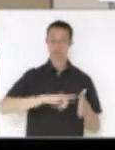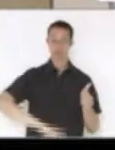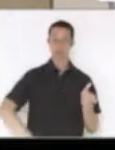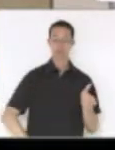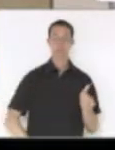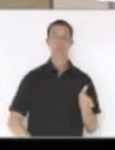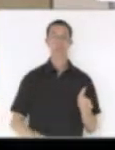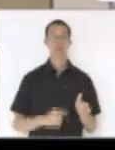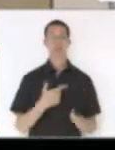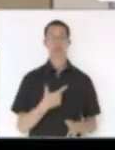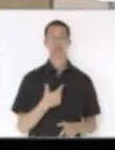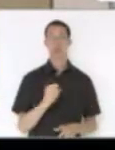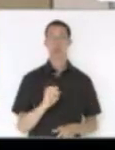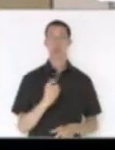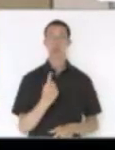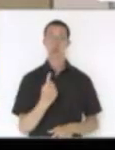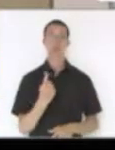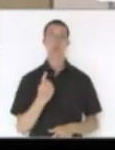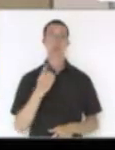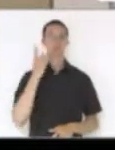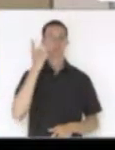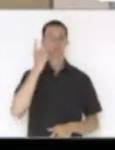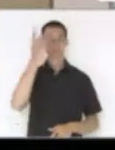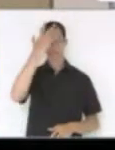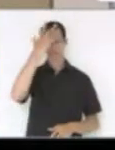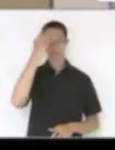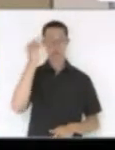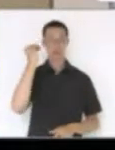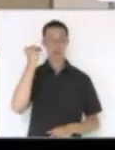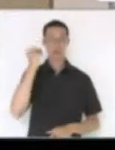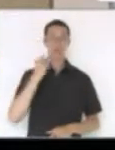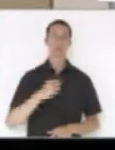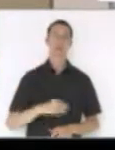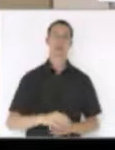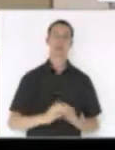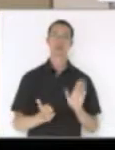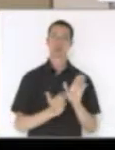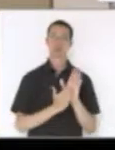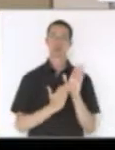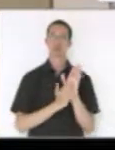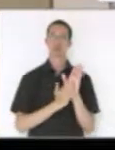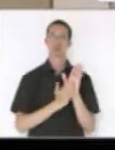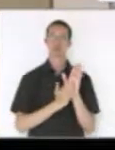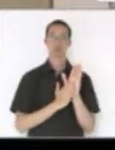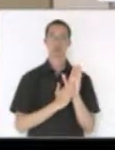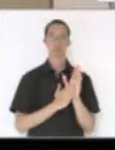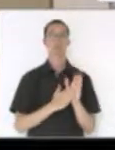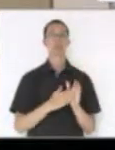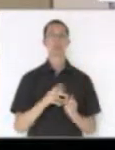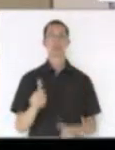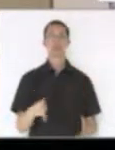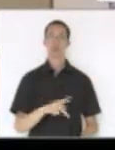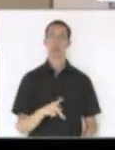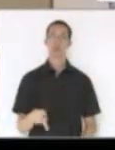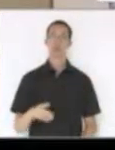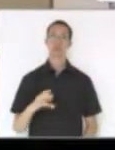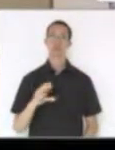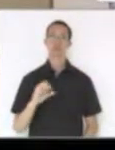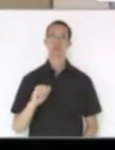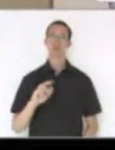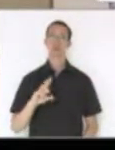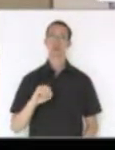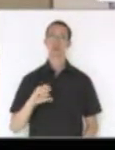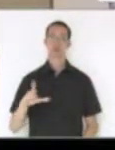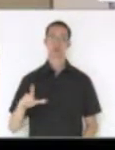Moção 281, da deputada Dirce Ardencheiden, manifestando aplausos à professora Carol Pereira, da Escola